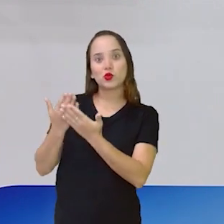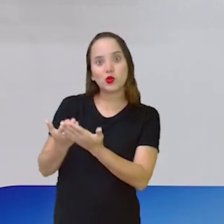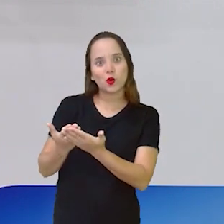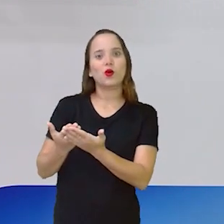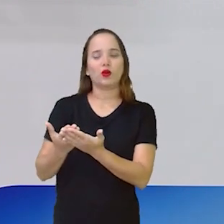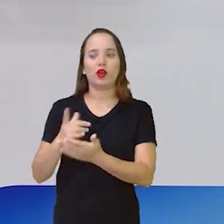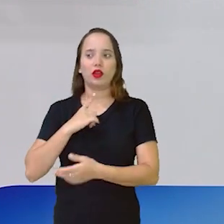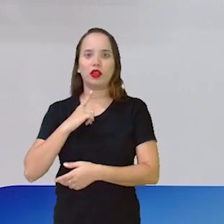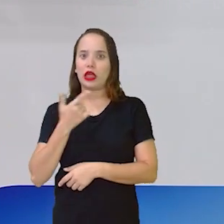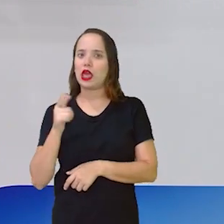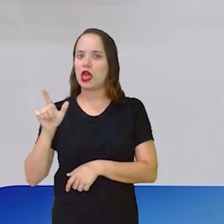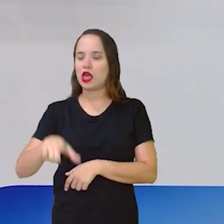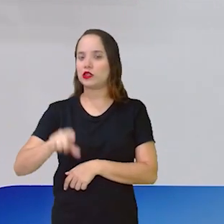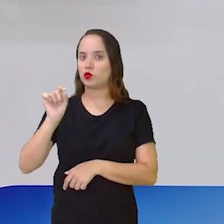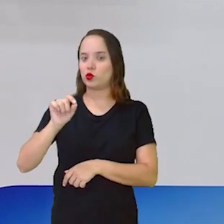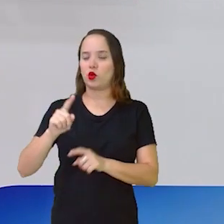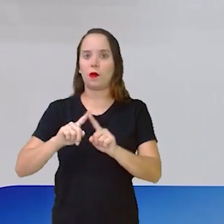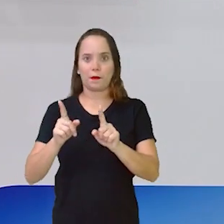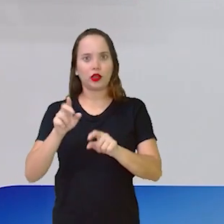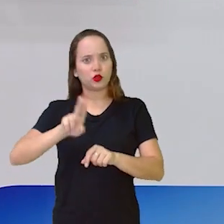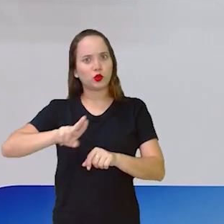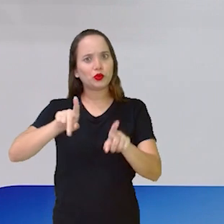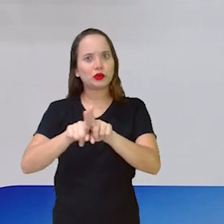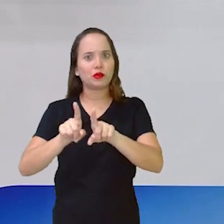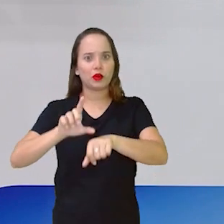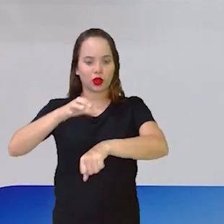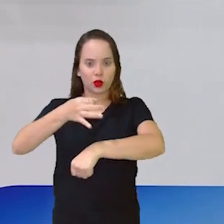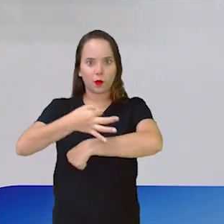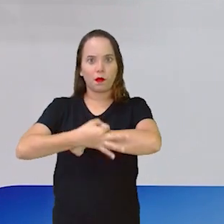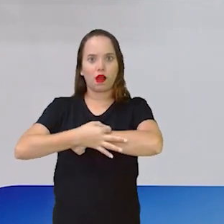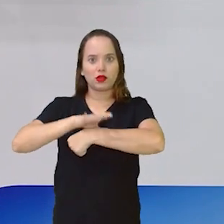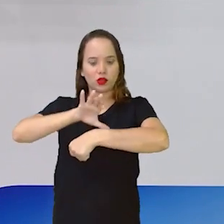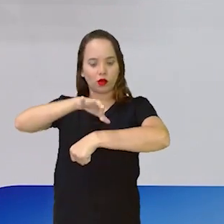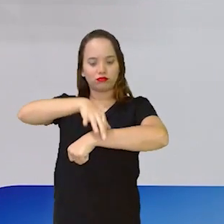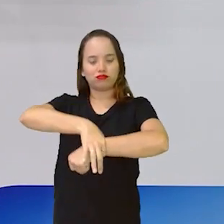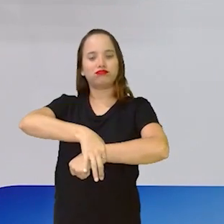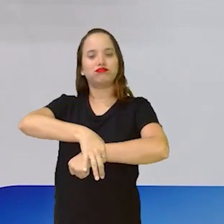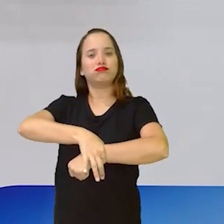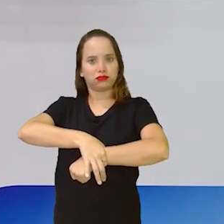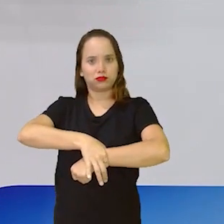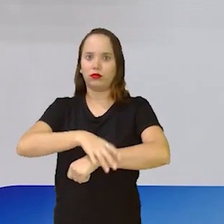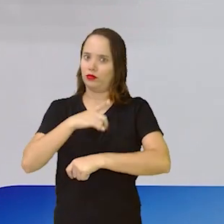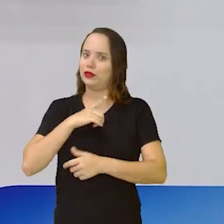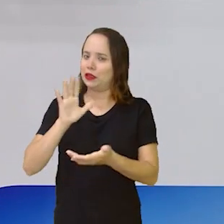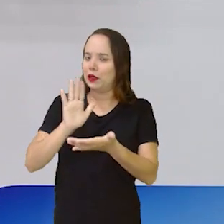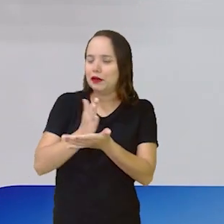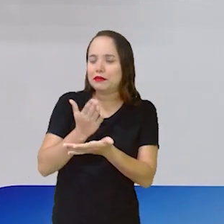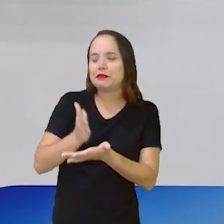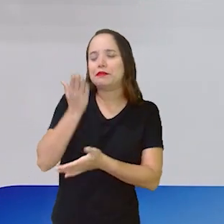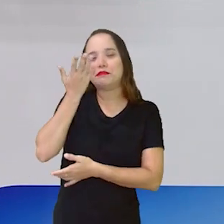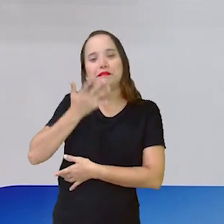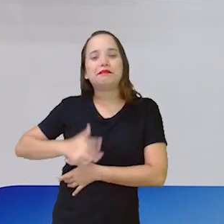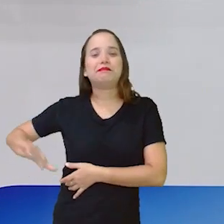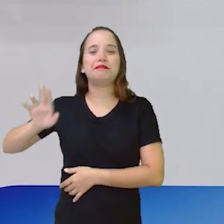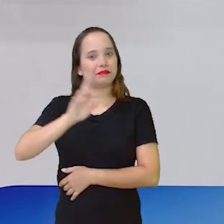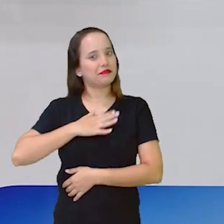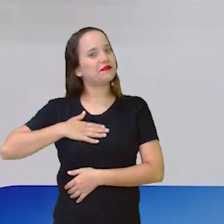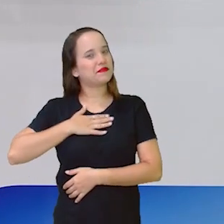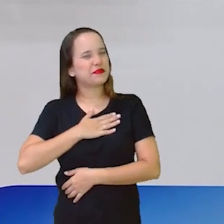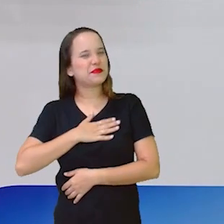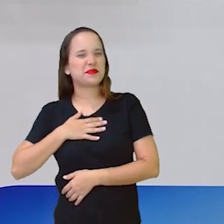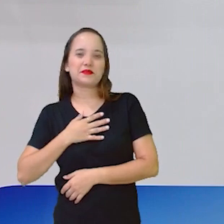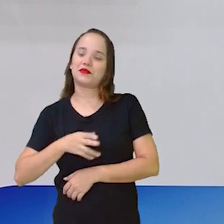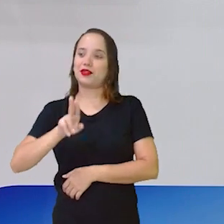opção aqui, Sabe aqueles relógios que a gente usa aqui no pulso? Tem até criança que gosta de usar alguns relógios de